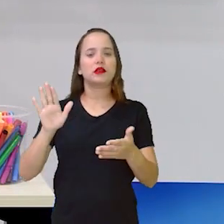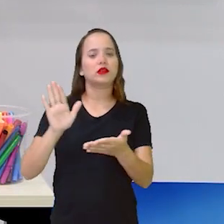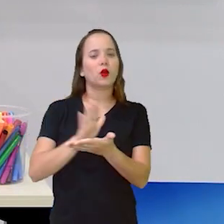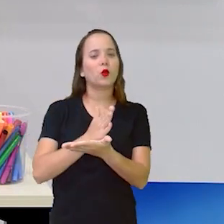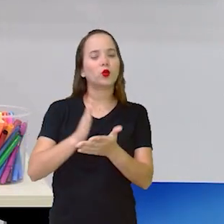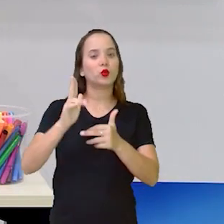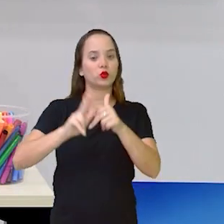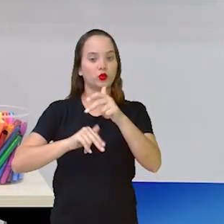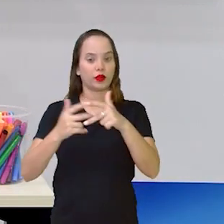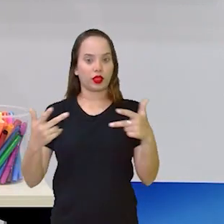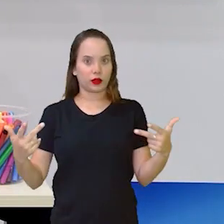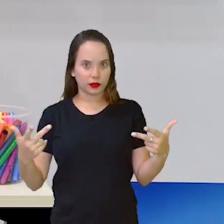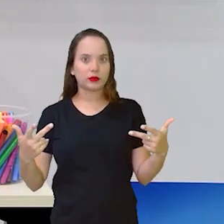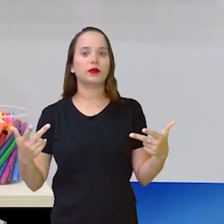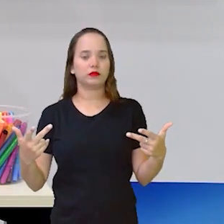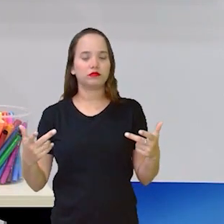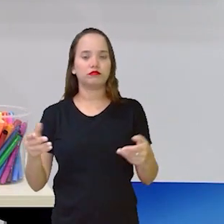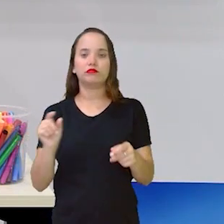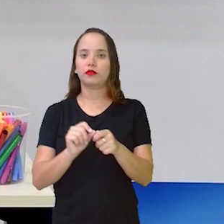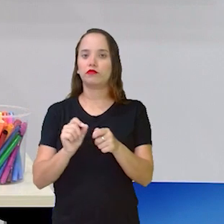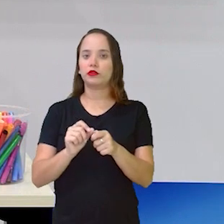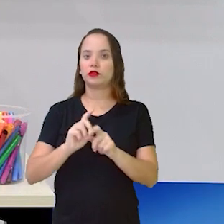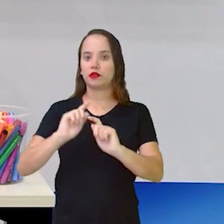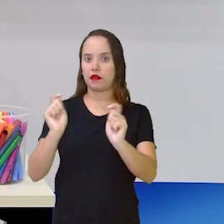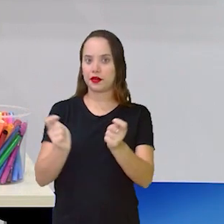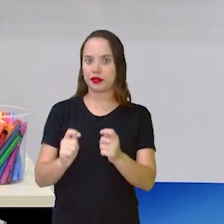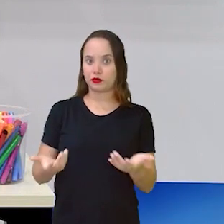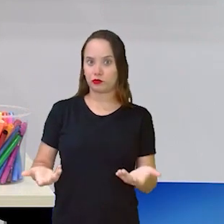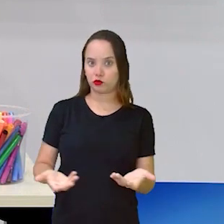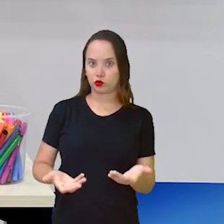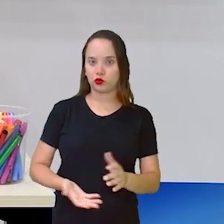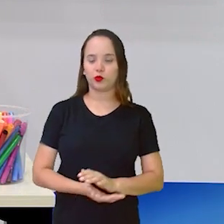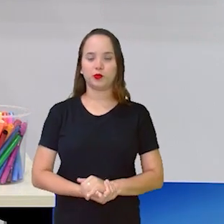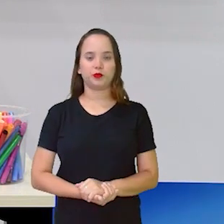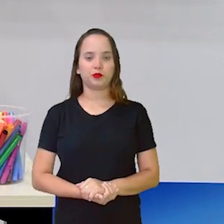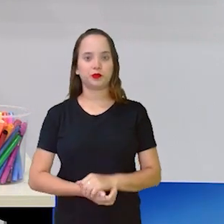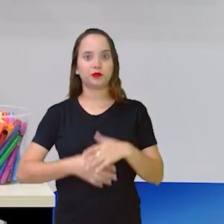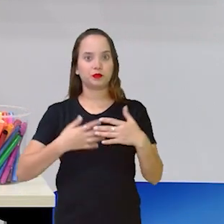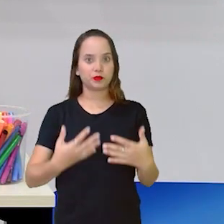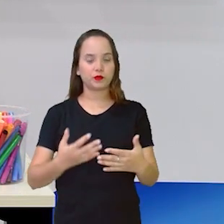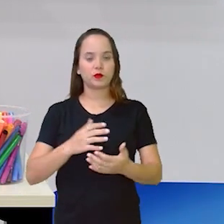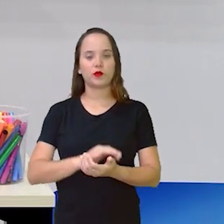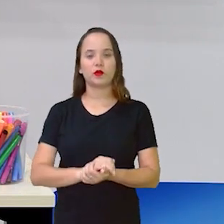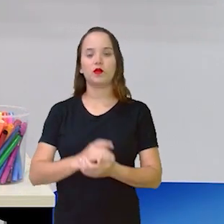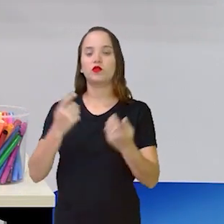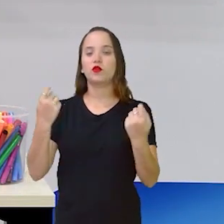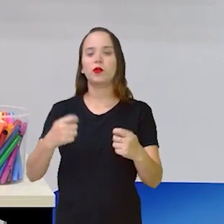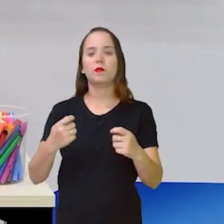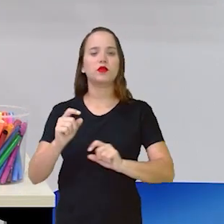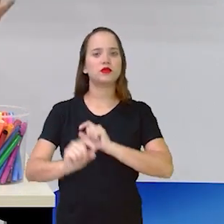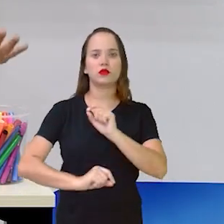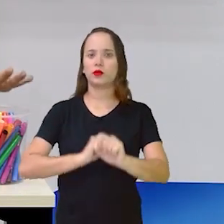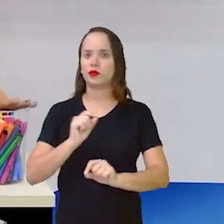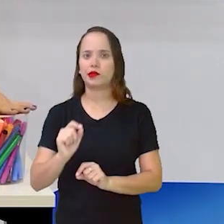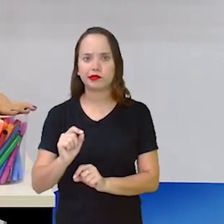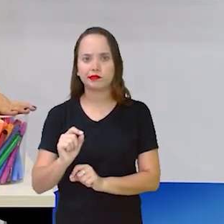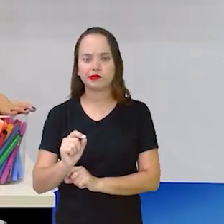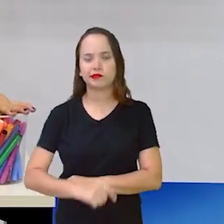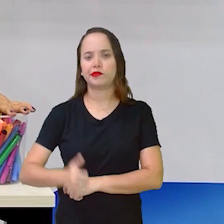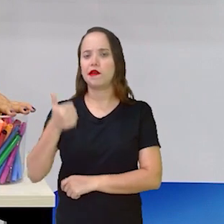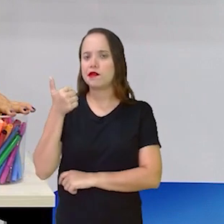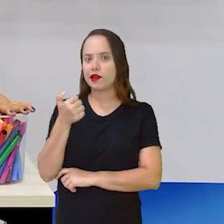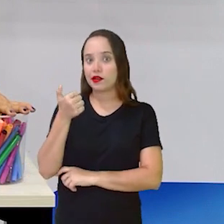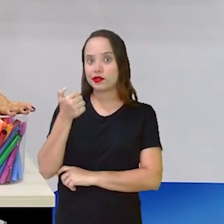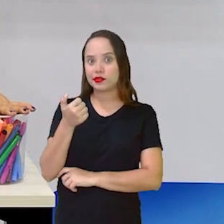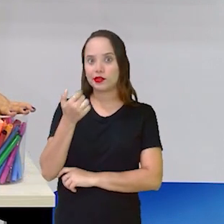materiais para poder fazer esta arte aqui hoje. Então, nós vamos precisar de canetinhas